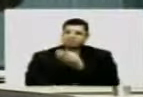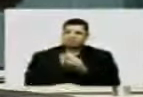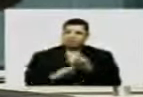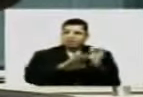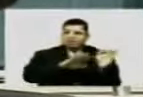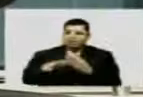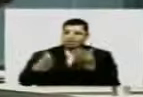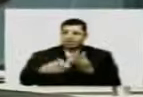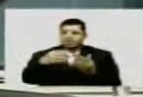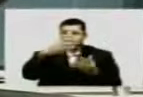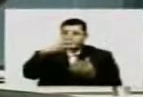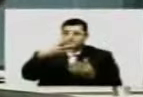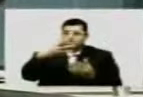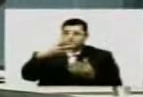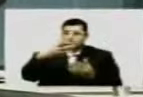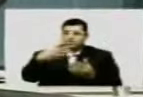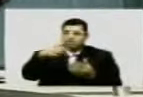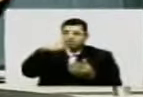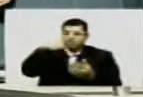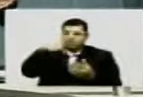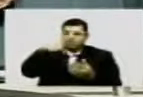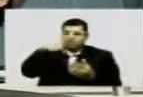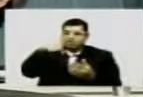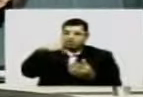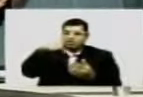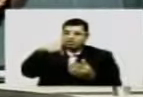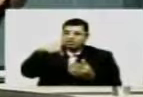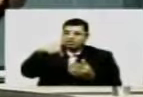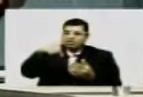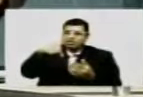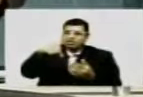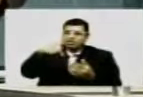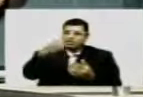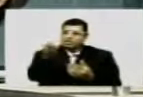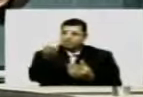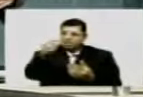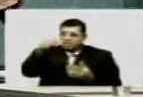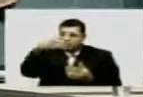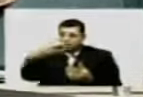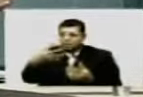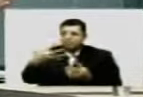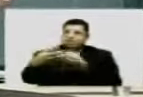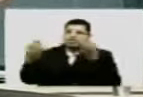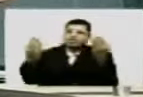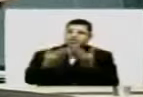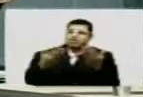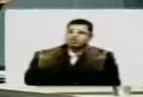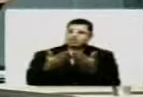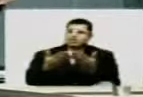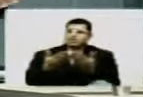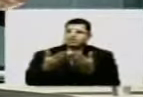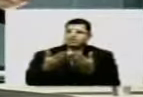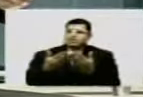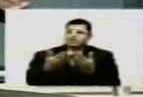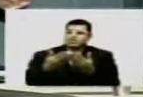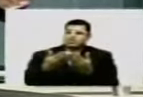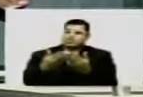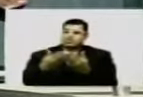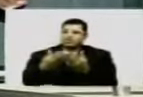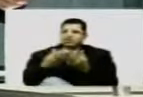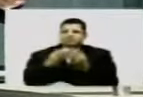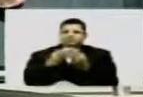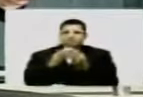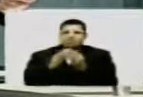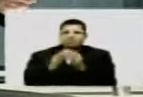passou para R$.774,00. E agora, o detalhe